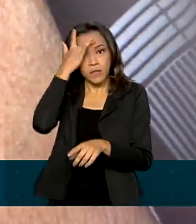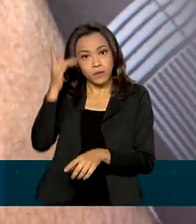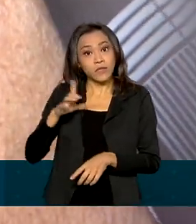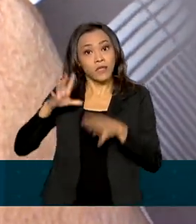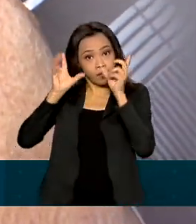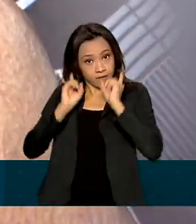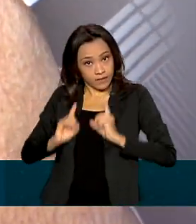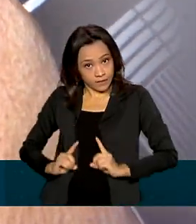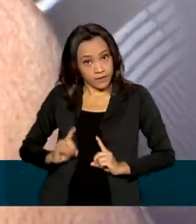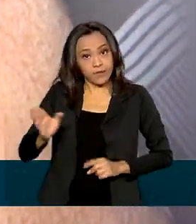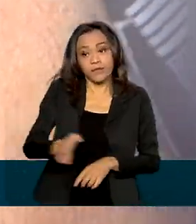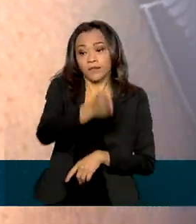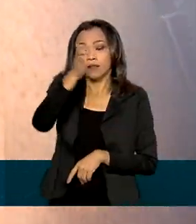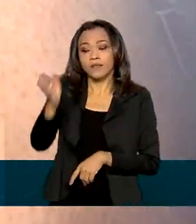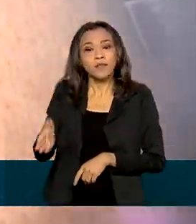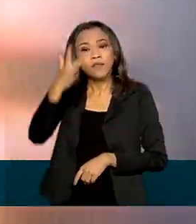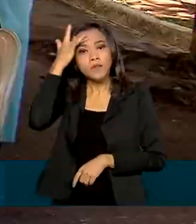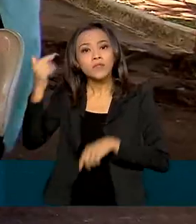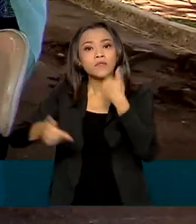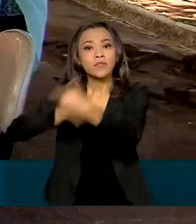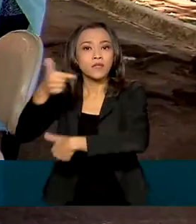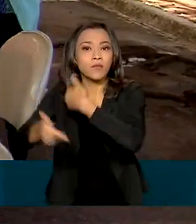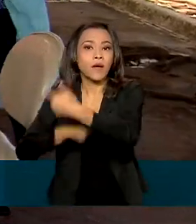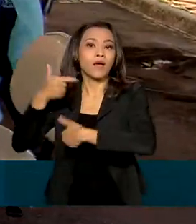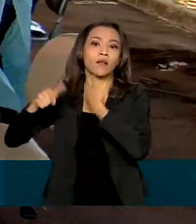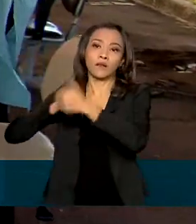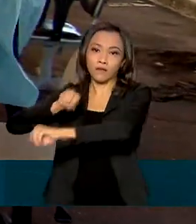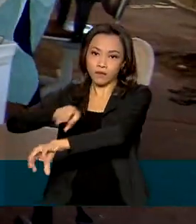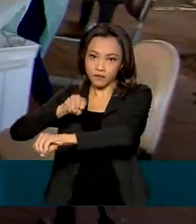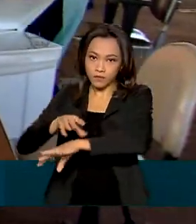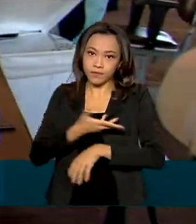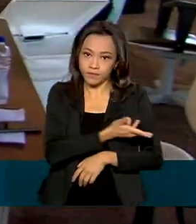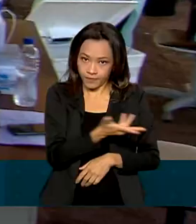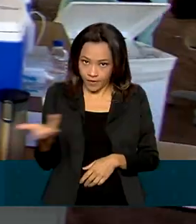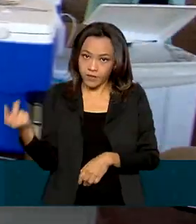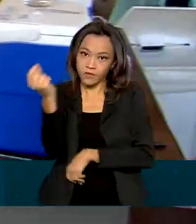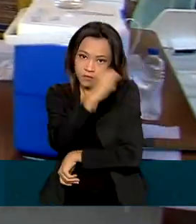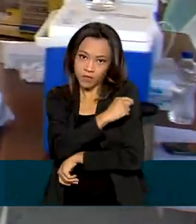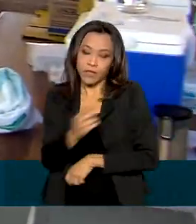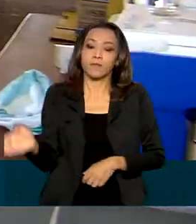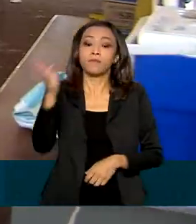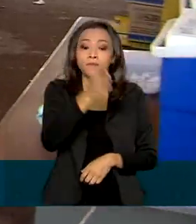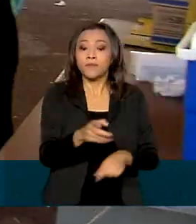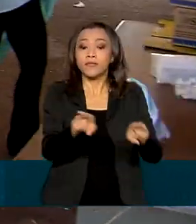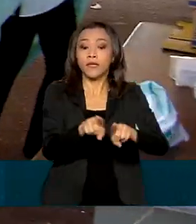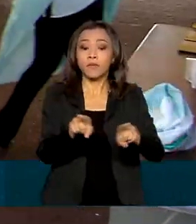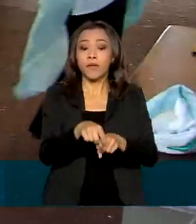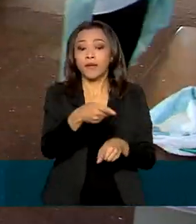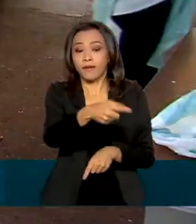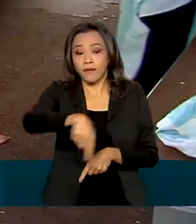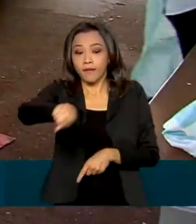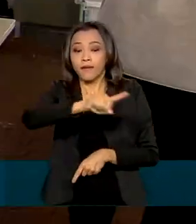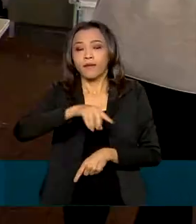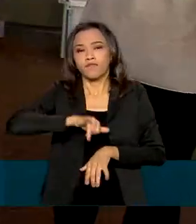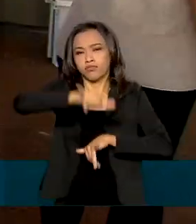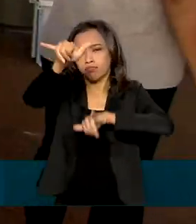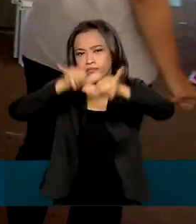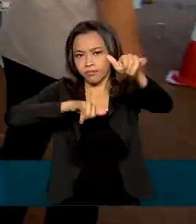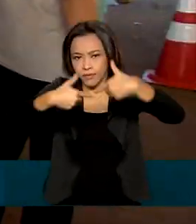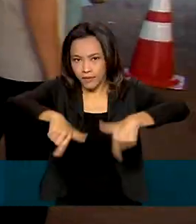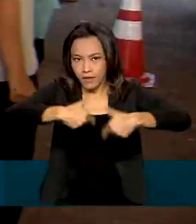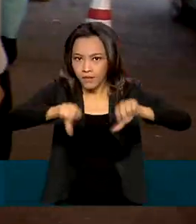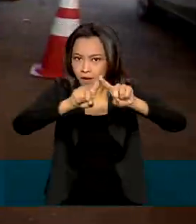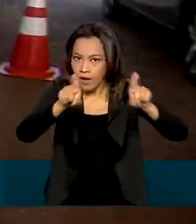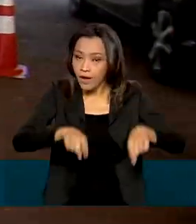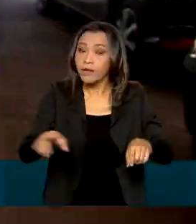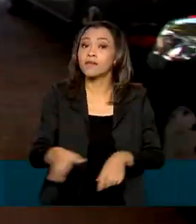permanente e trabalhadores do ensino básico. Também podem ser imunizados profissionais do transporte aéreo e agentes